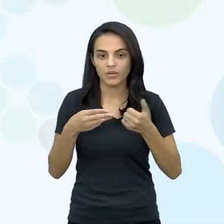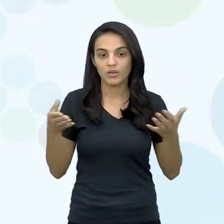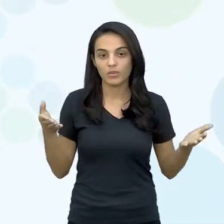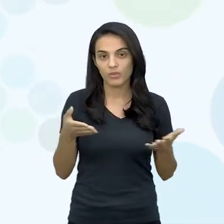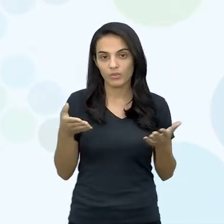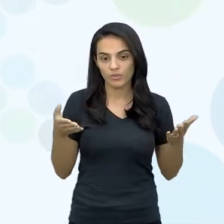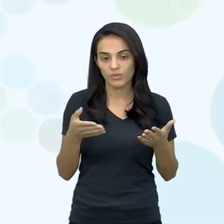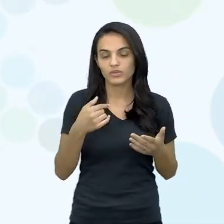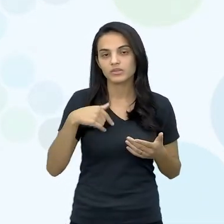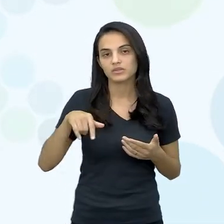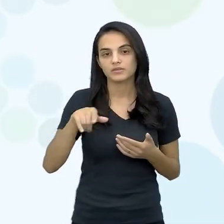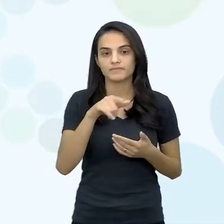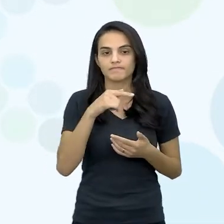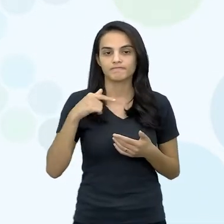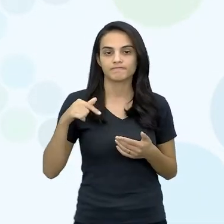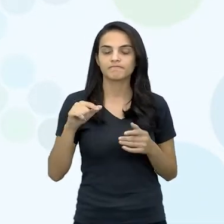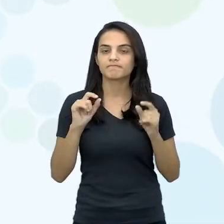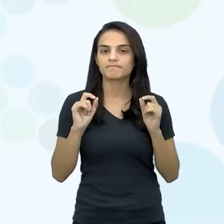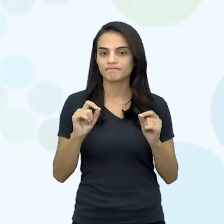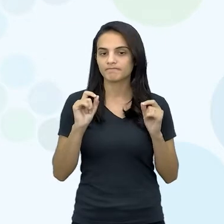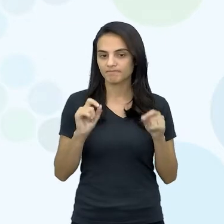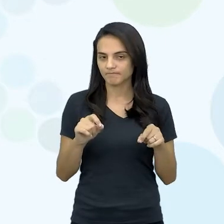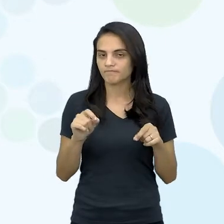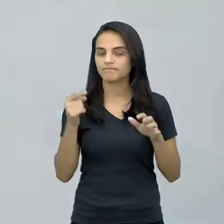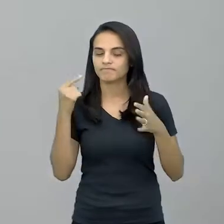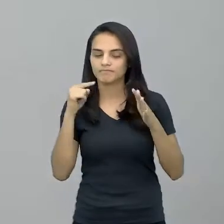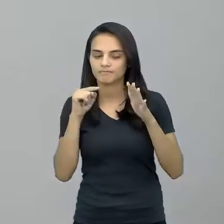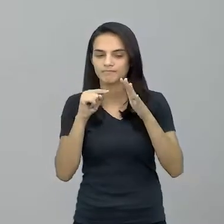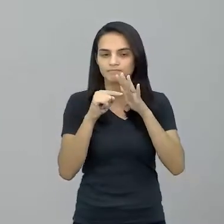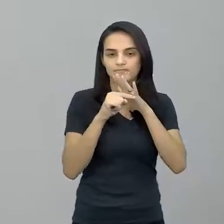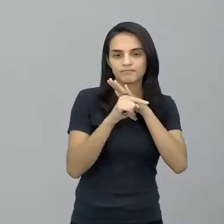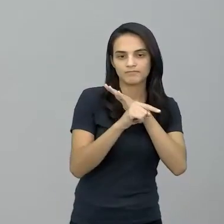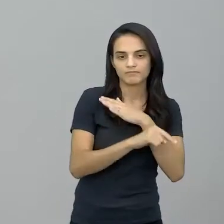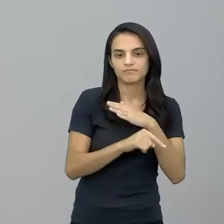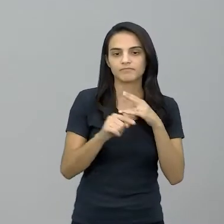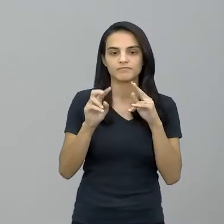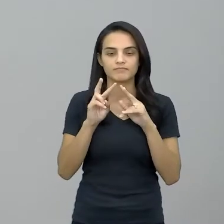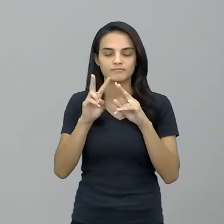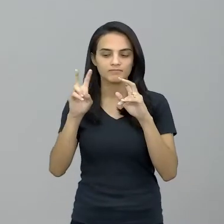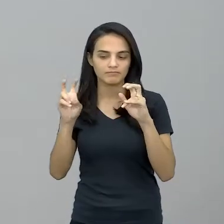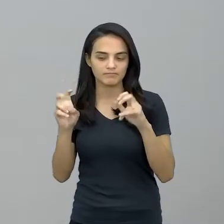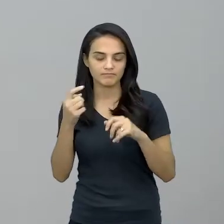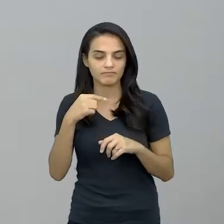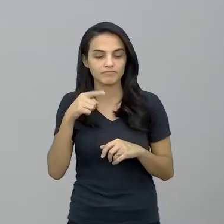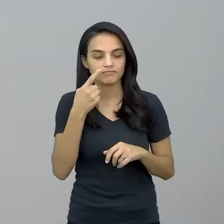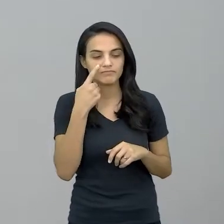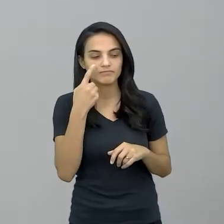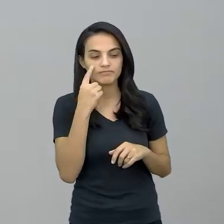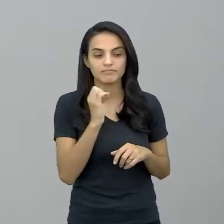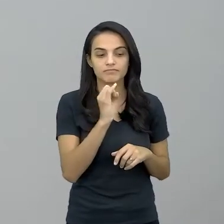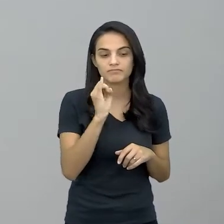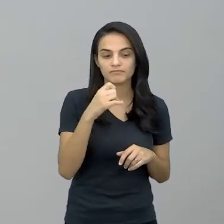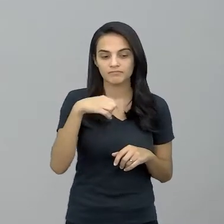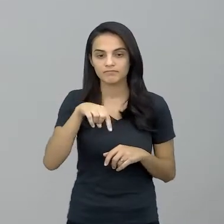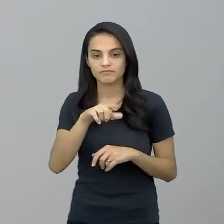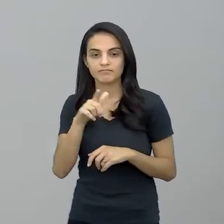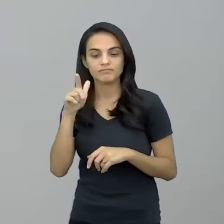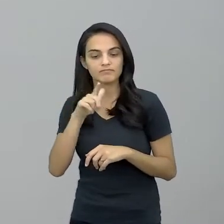hoje, né, a gente vai, então, abordar aí um caso para a gente ver se a gente consegue